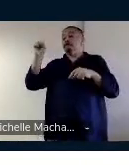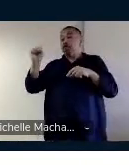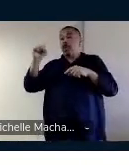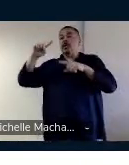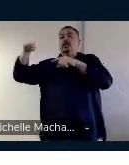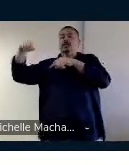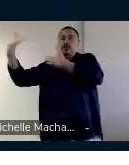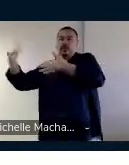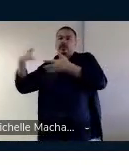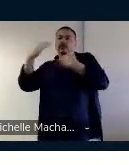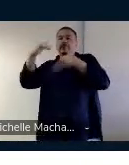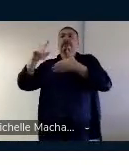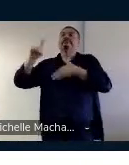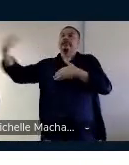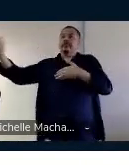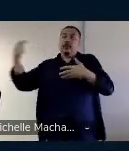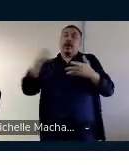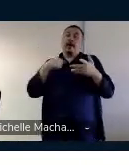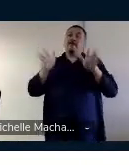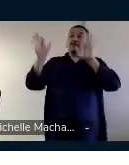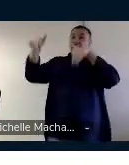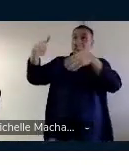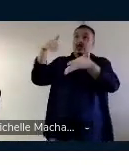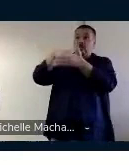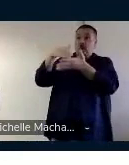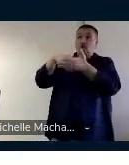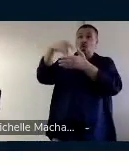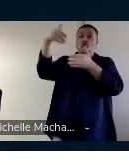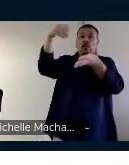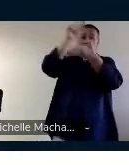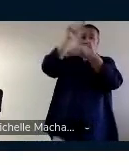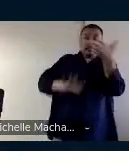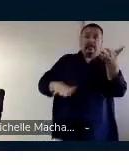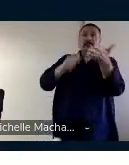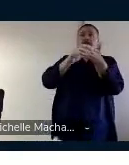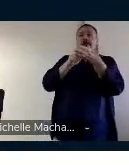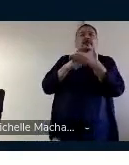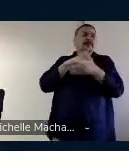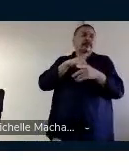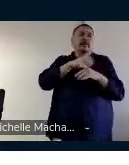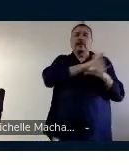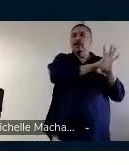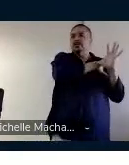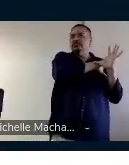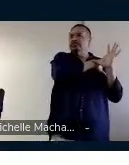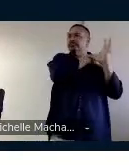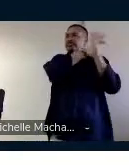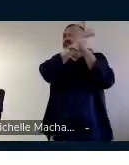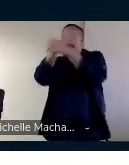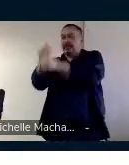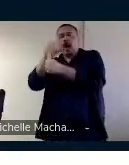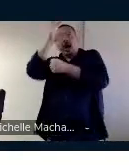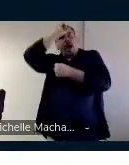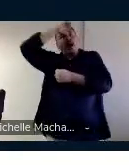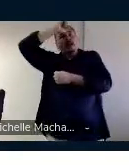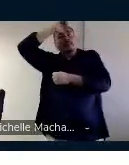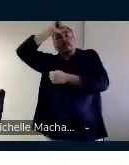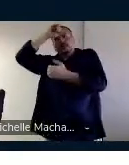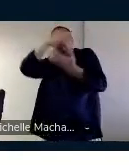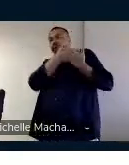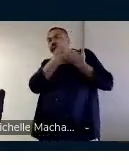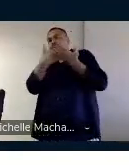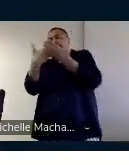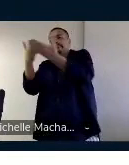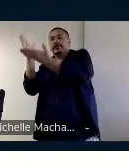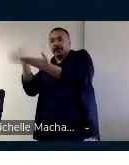No final do curso teve a atividade final, que abarcava todas as competências e habilidades desenvolvidas no curso. E,